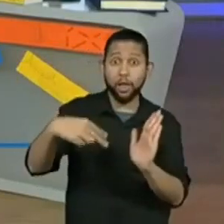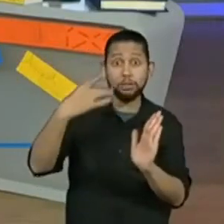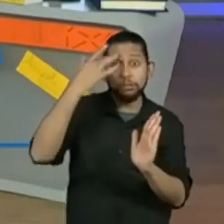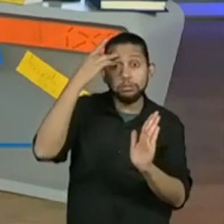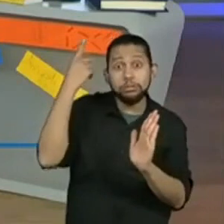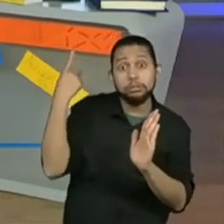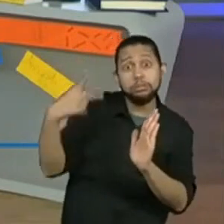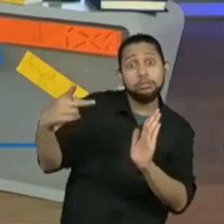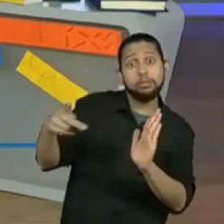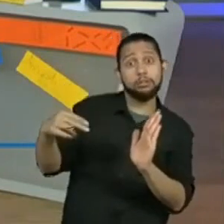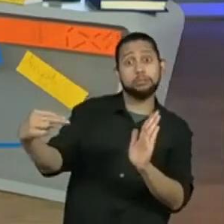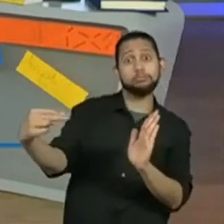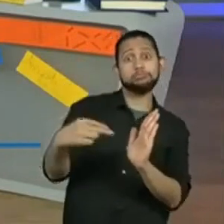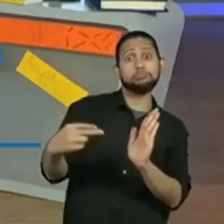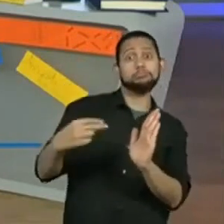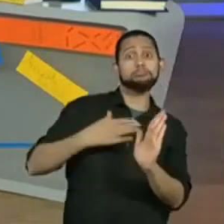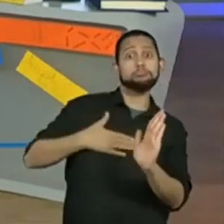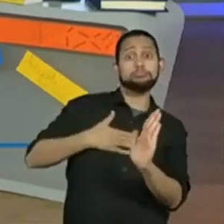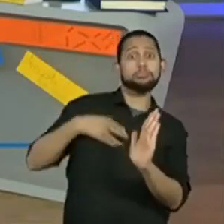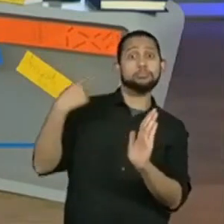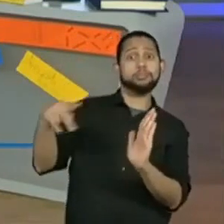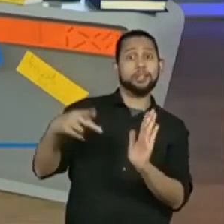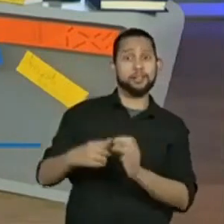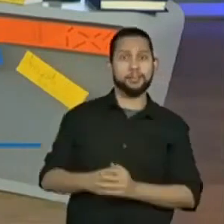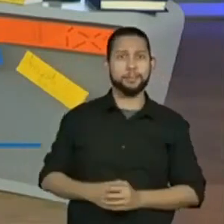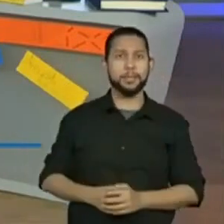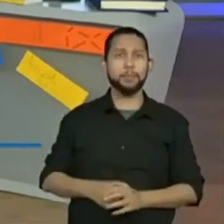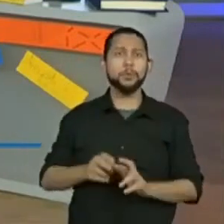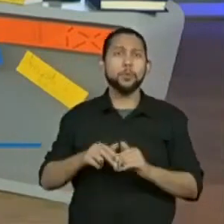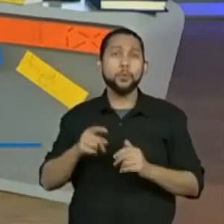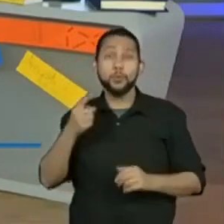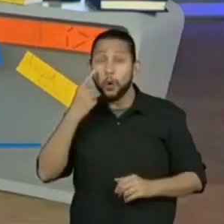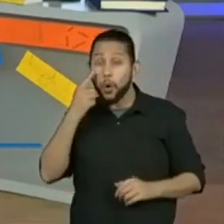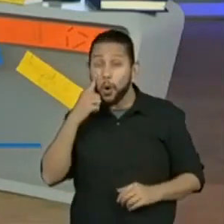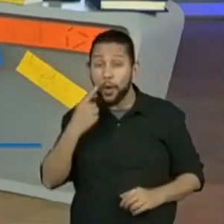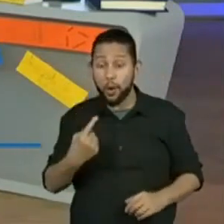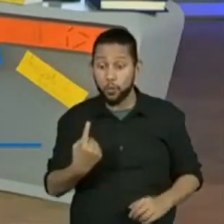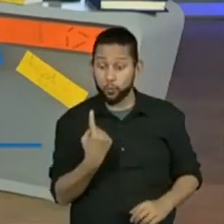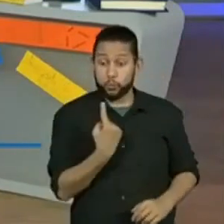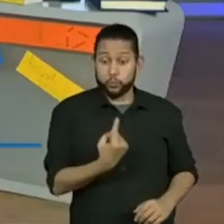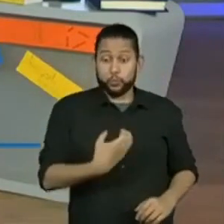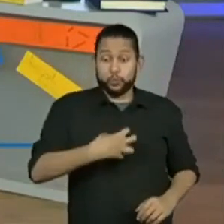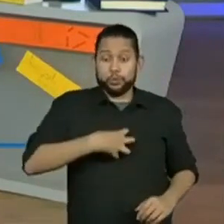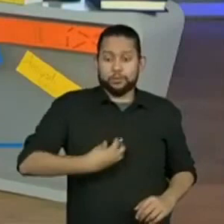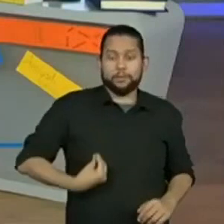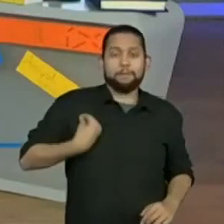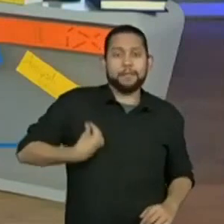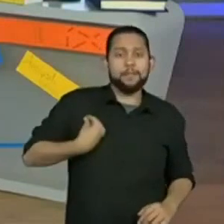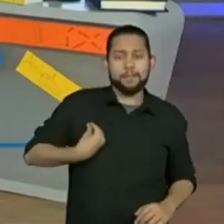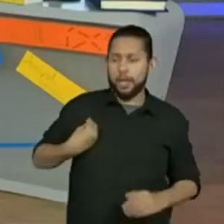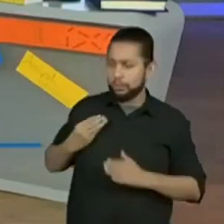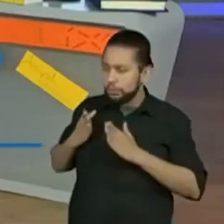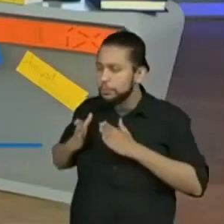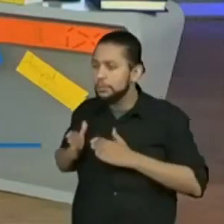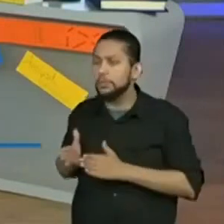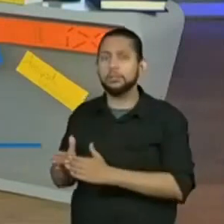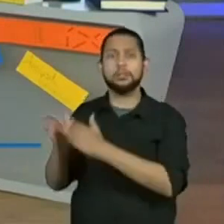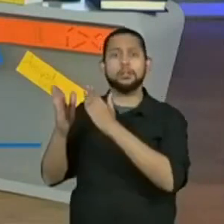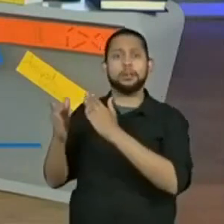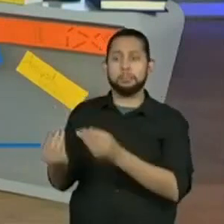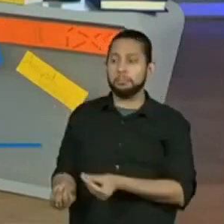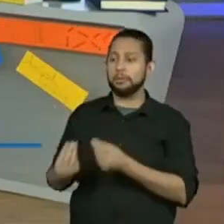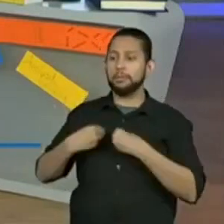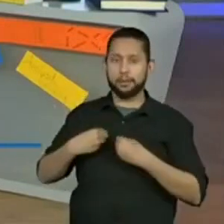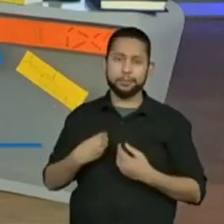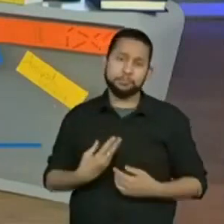ó e um? Quando eu falo o viver, eu direciono pra alguma coisa da vida específica. De acordo com a